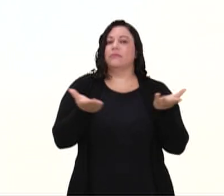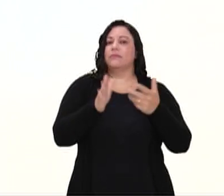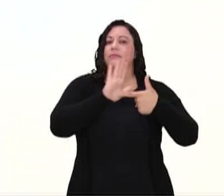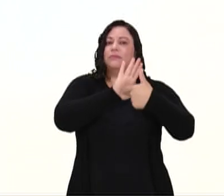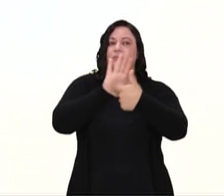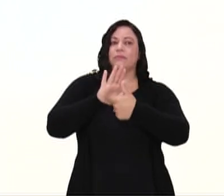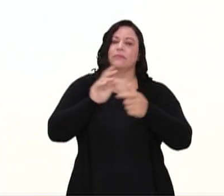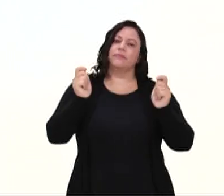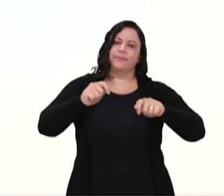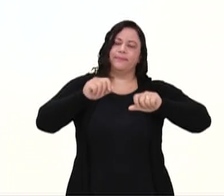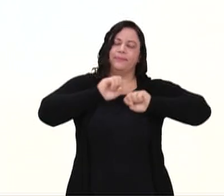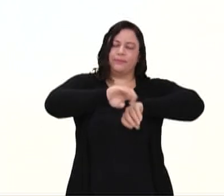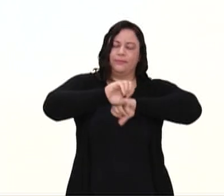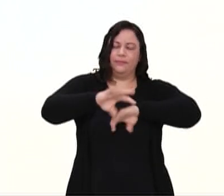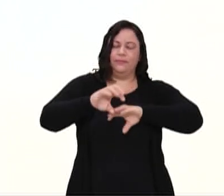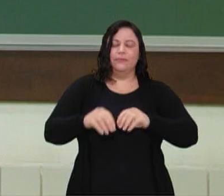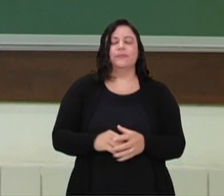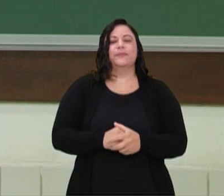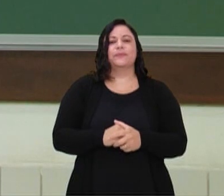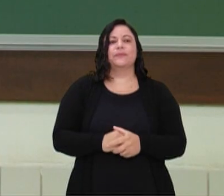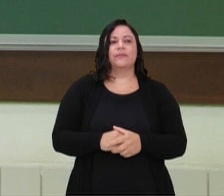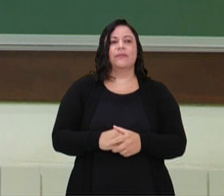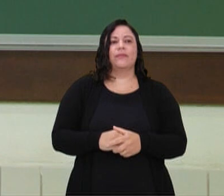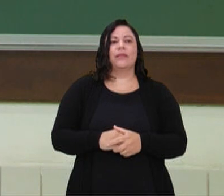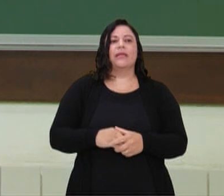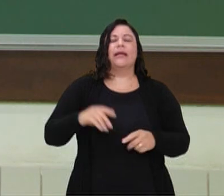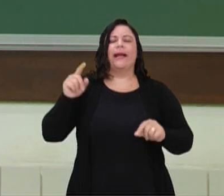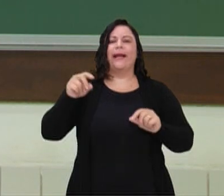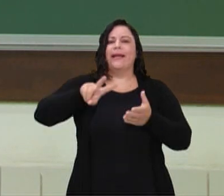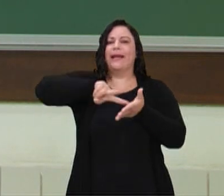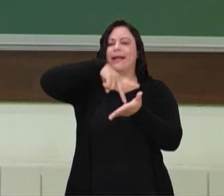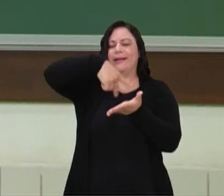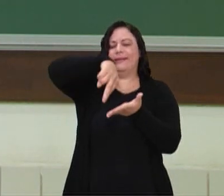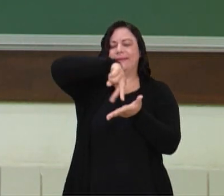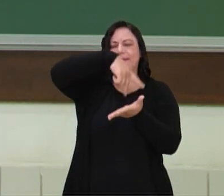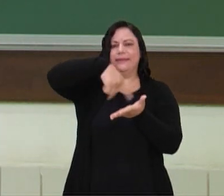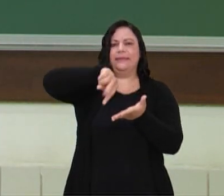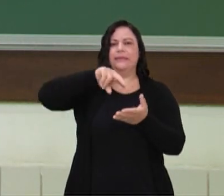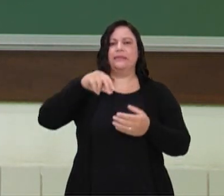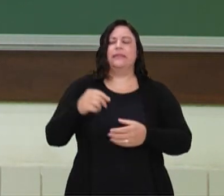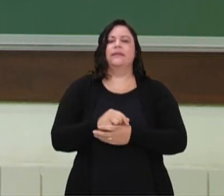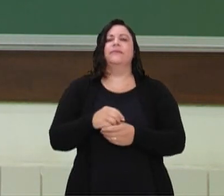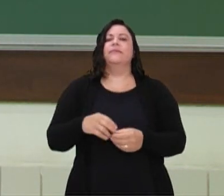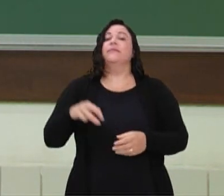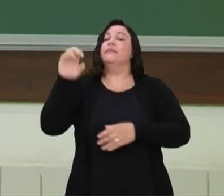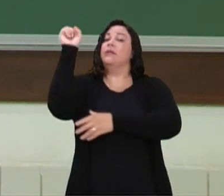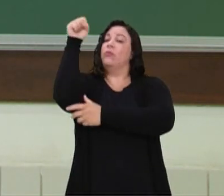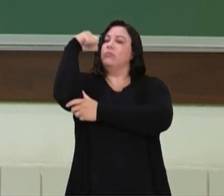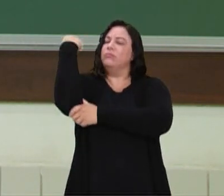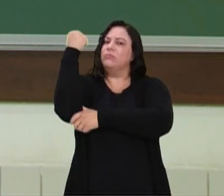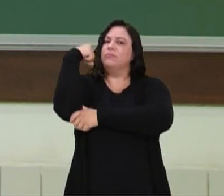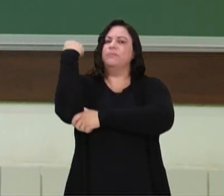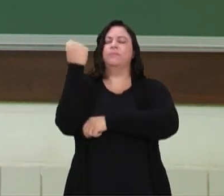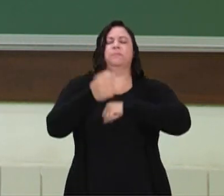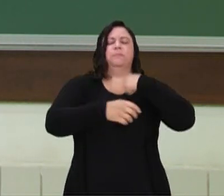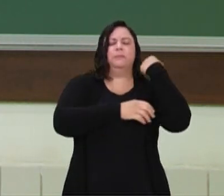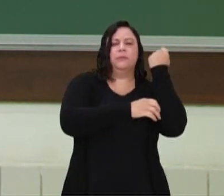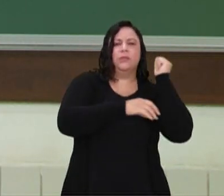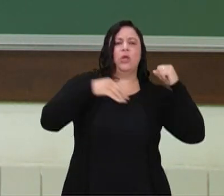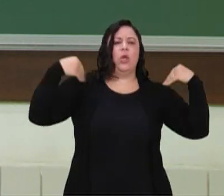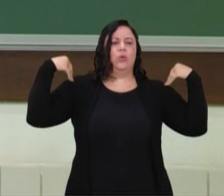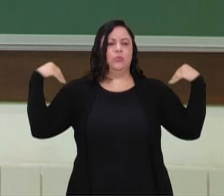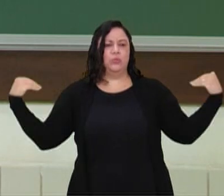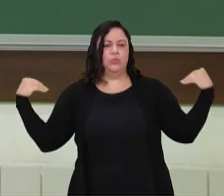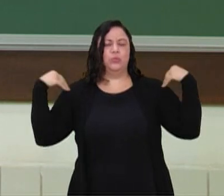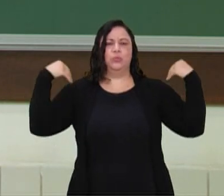ginástica e a dança. Dentro da ginástica, nós falamos de condicionamento físico. Então, foi um tema muito abordado na nossa aula.